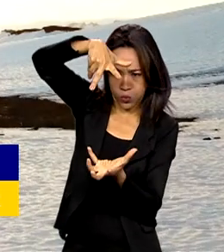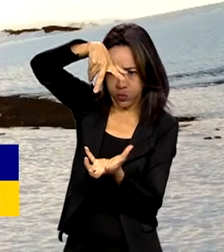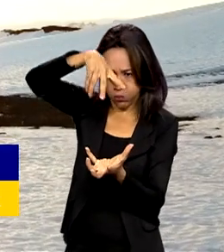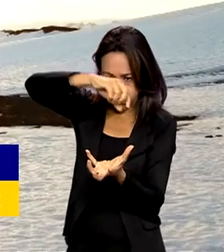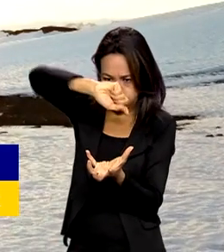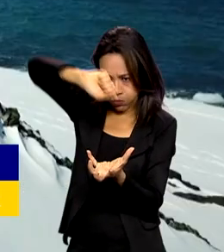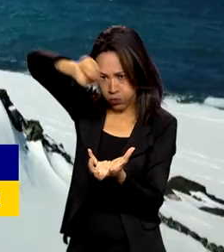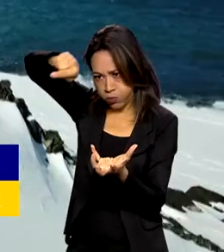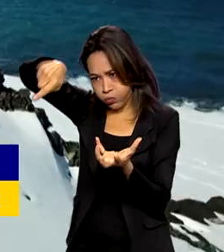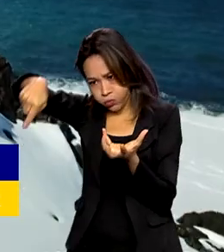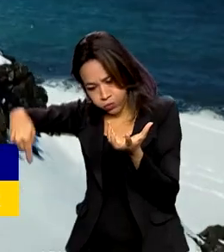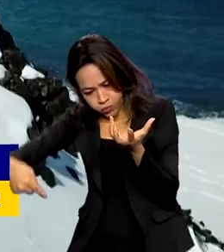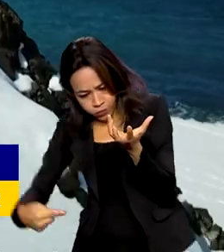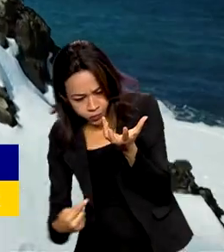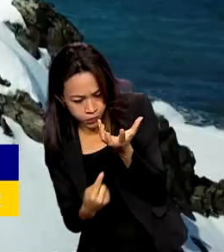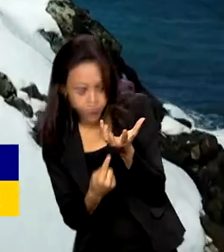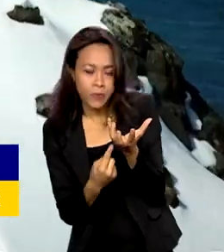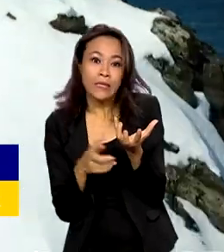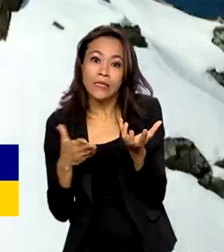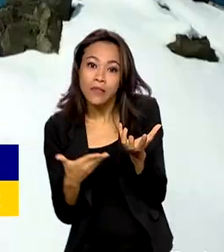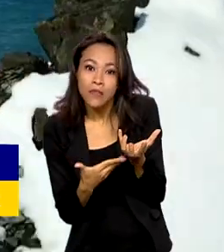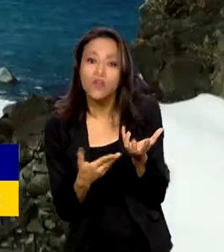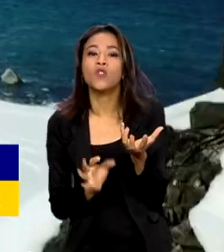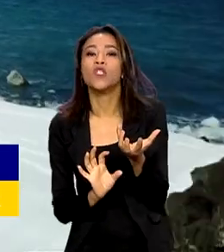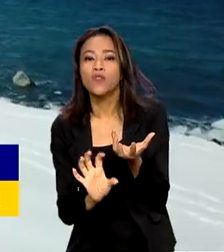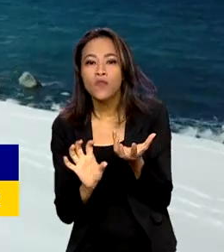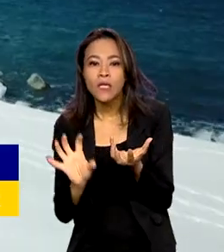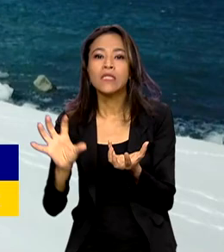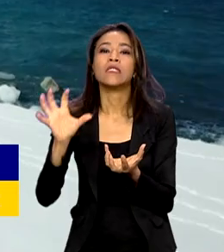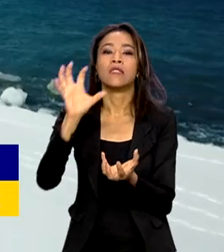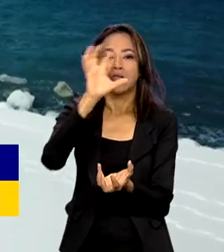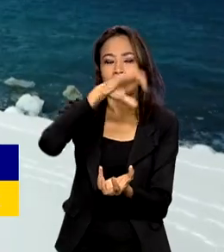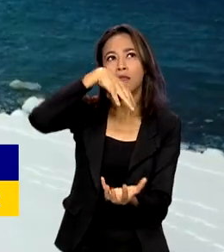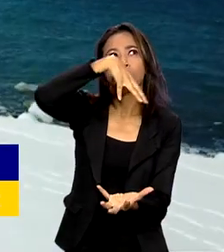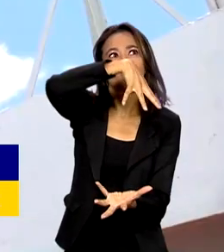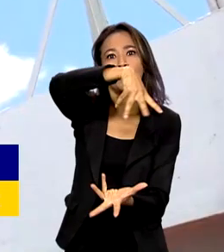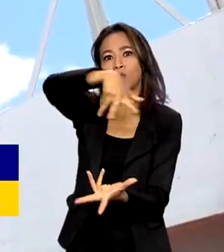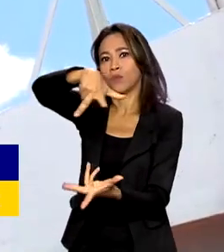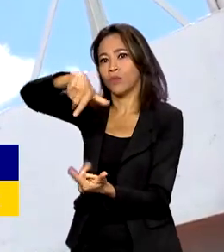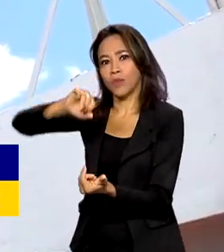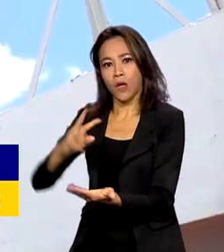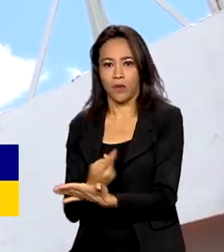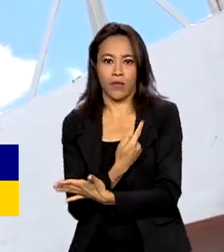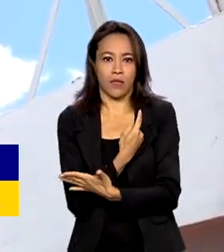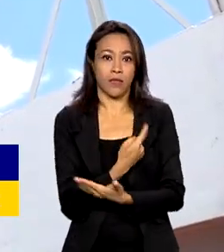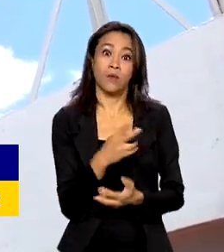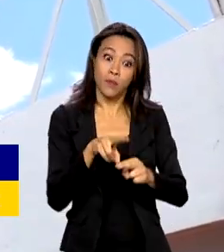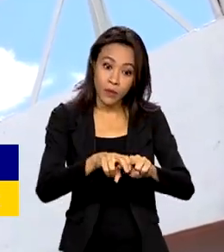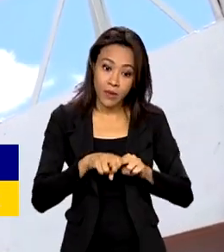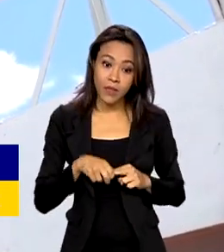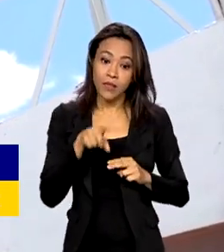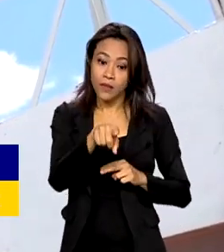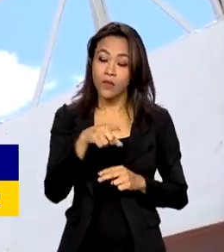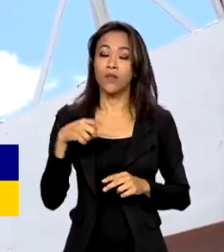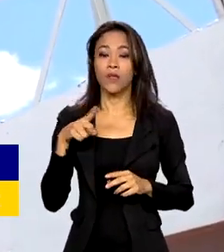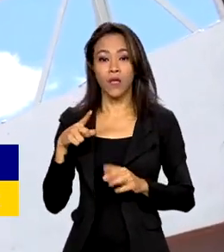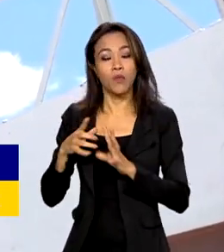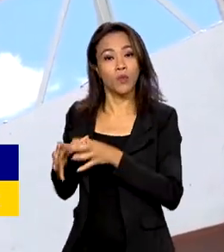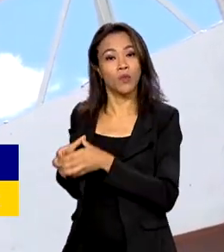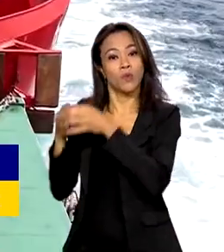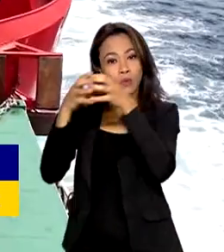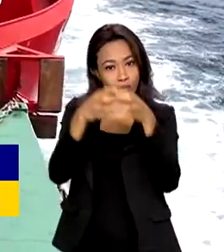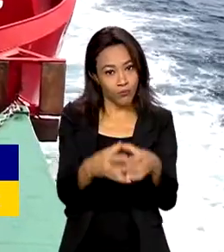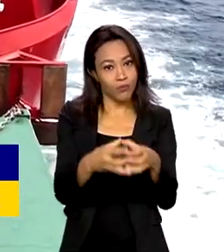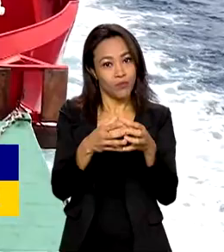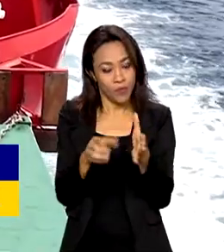continente gelado tem grande influência no que acontece em todo o planeta. Por isso, a presença de nossos pesquisadores por